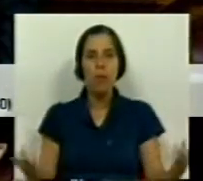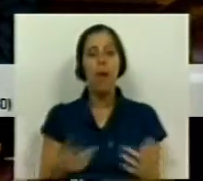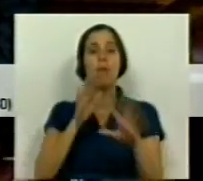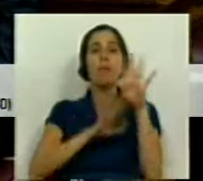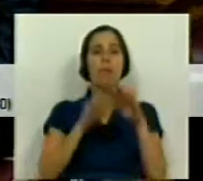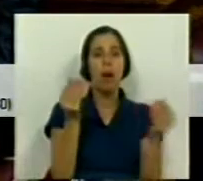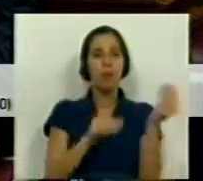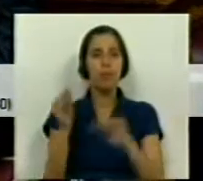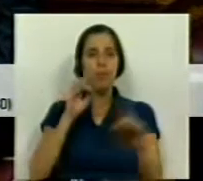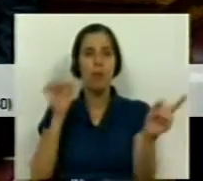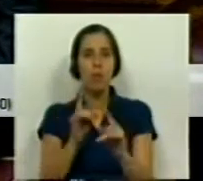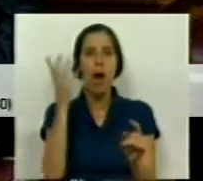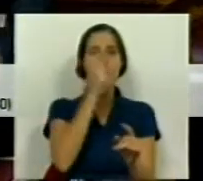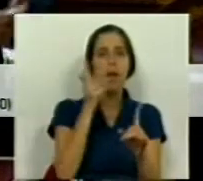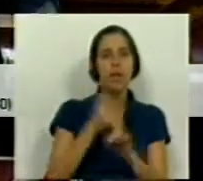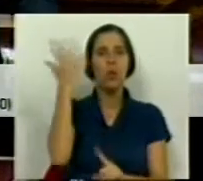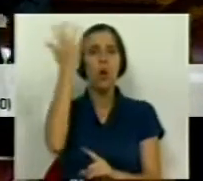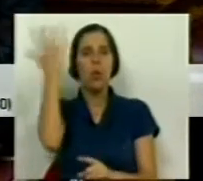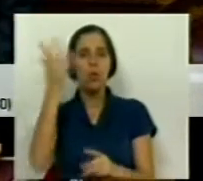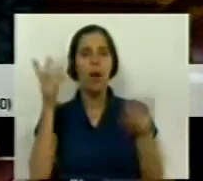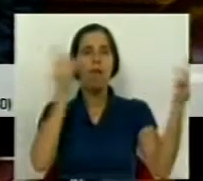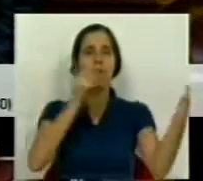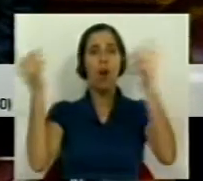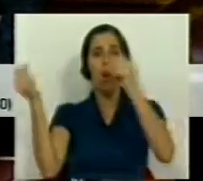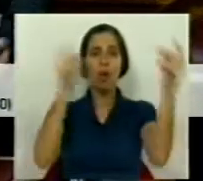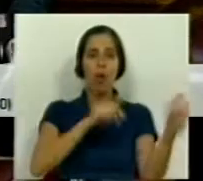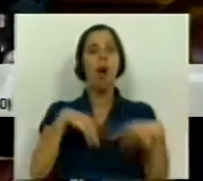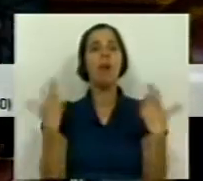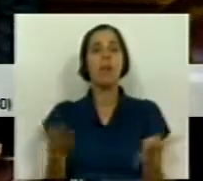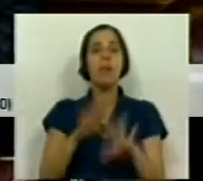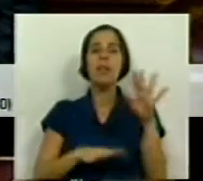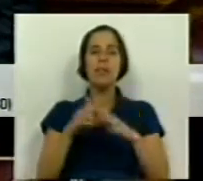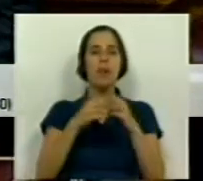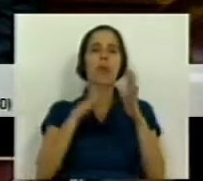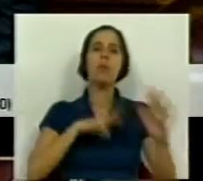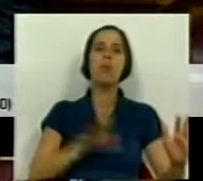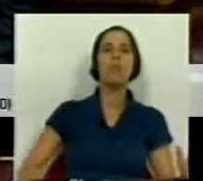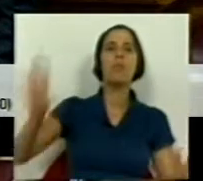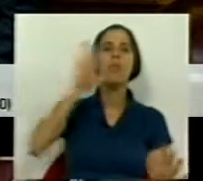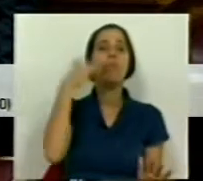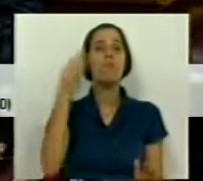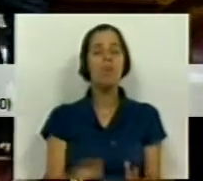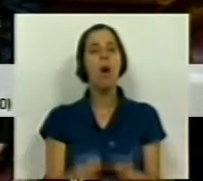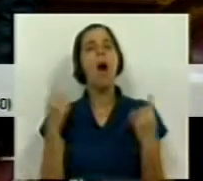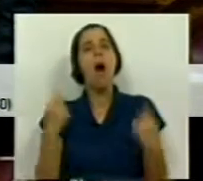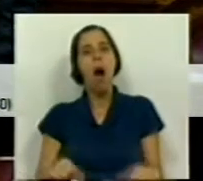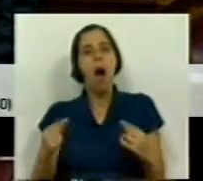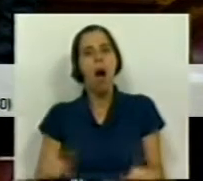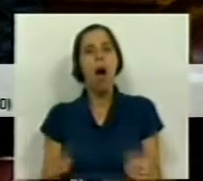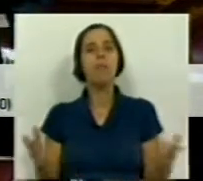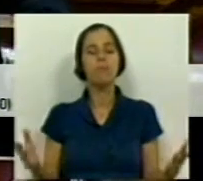a produção musical, artística, cultural, folclórica, que se produz por todo o país e da qual existe